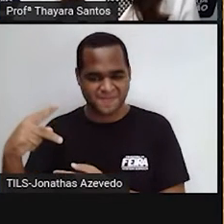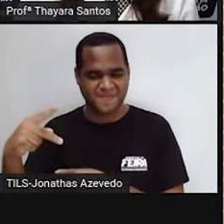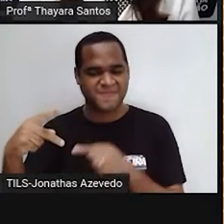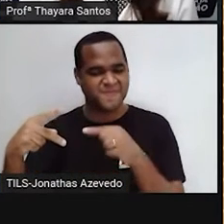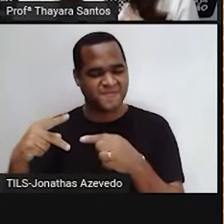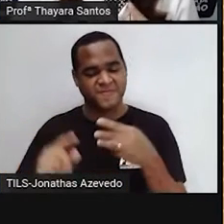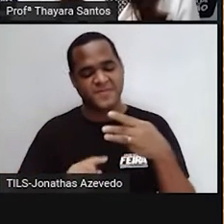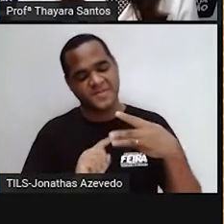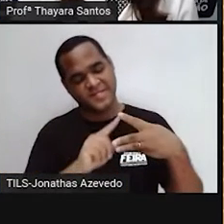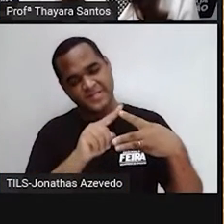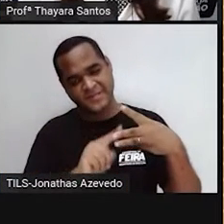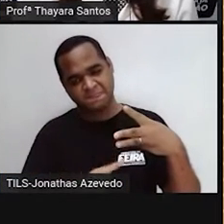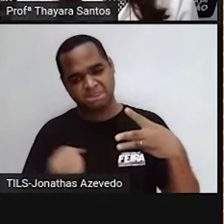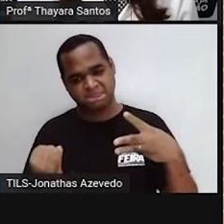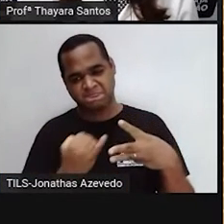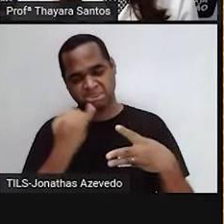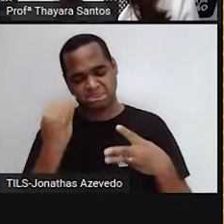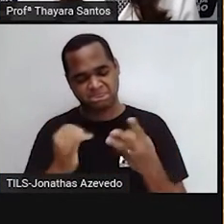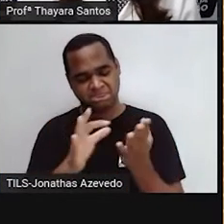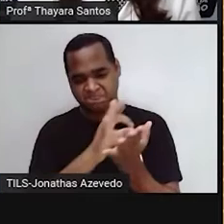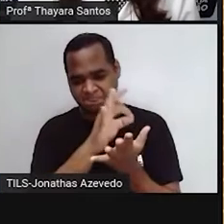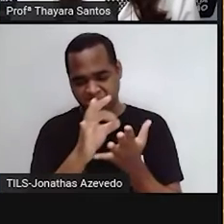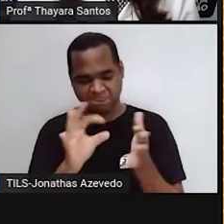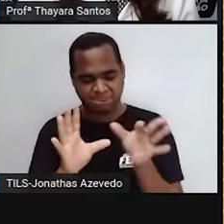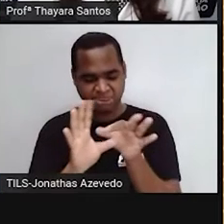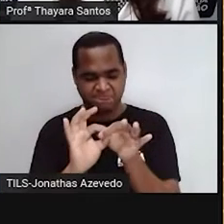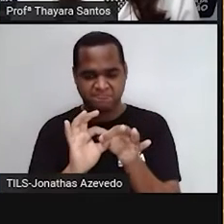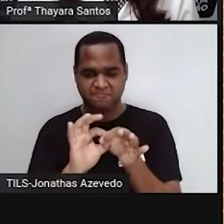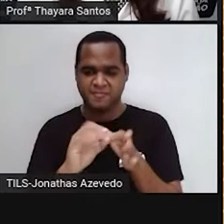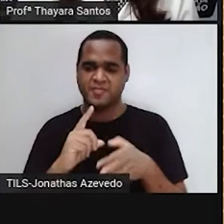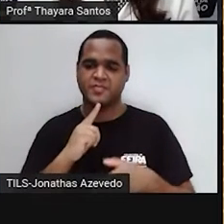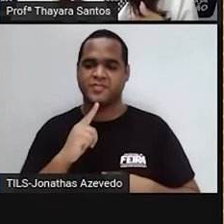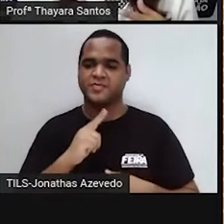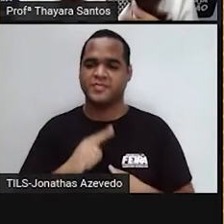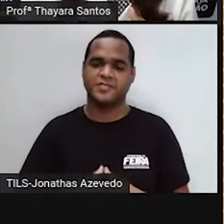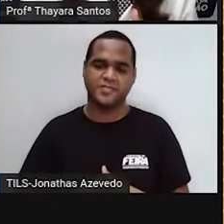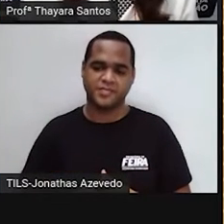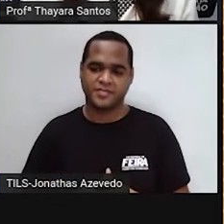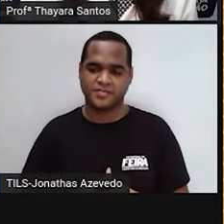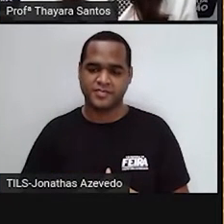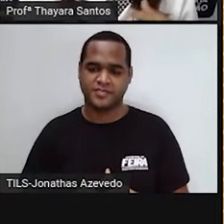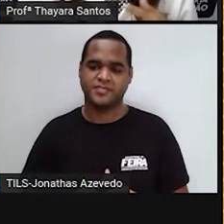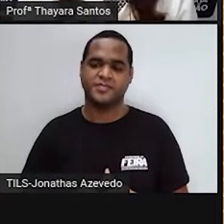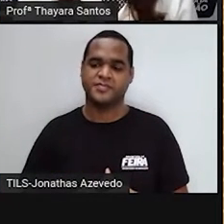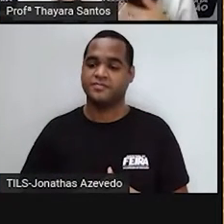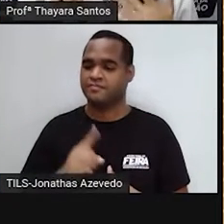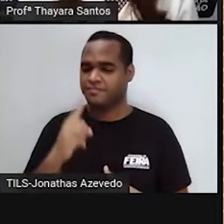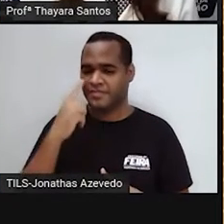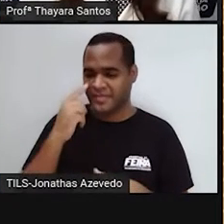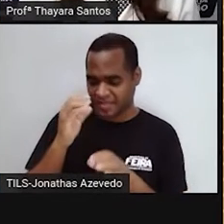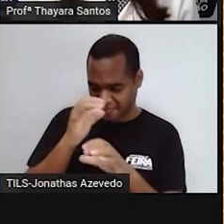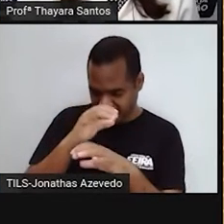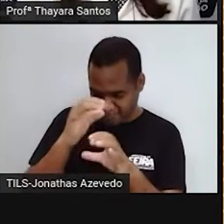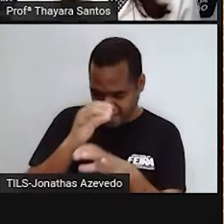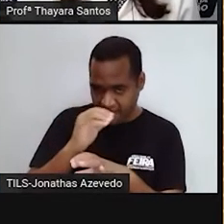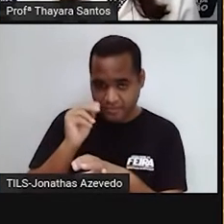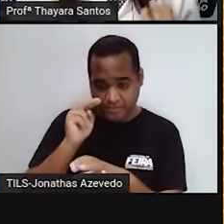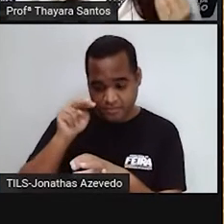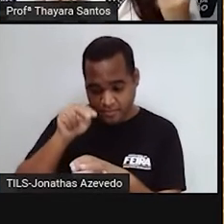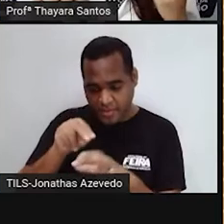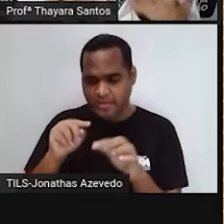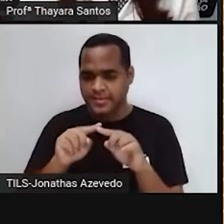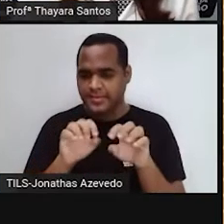os três componentes básicos dessa célula. Por que que a gente fala que ela é uma unidade microscópica, estrutural e funcional?